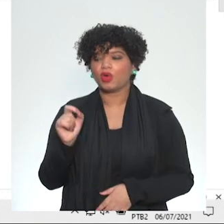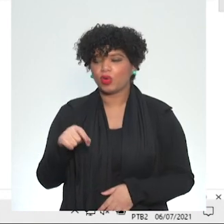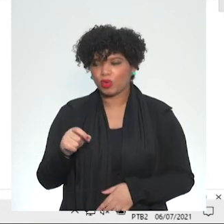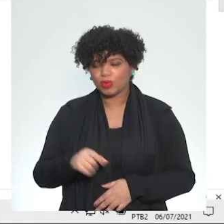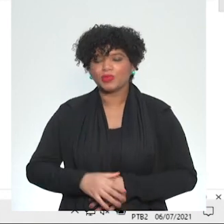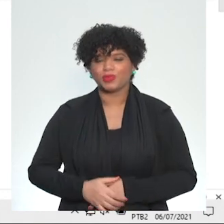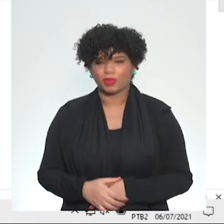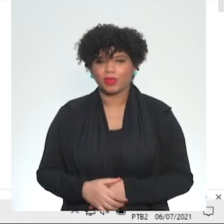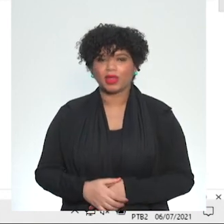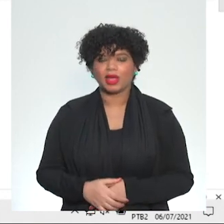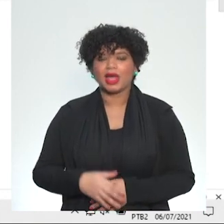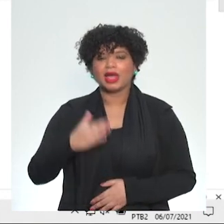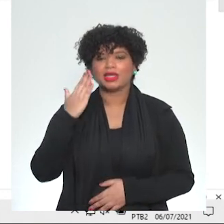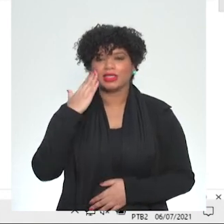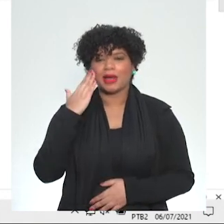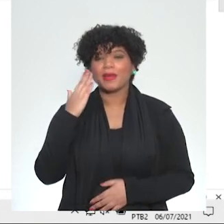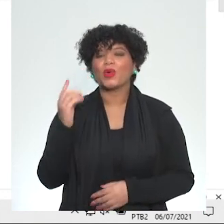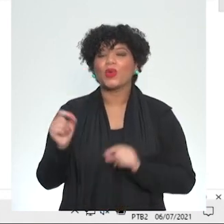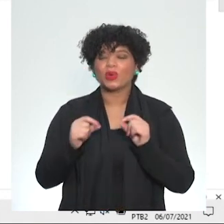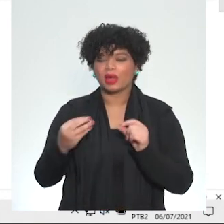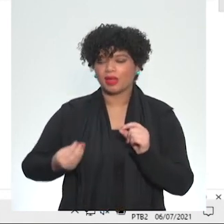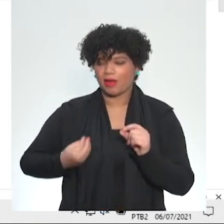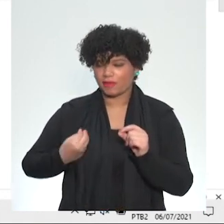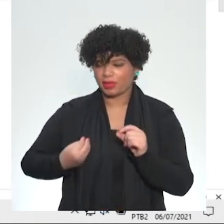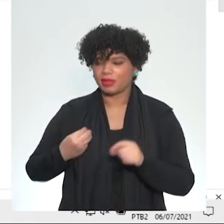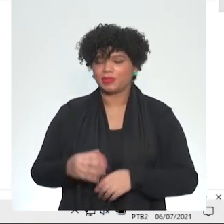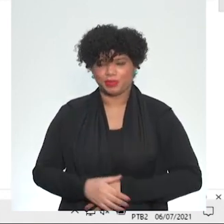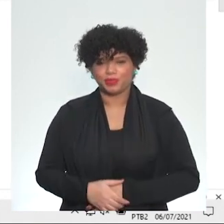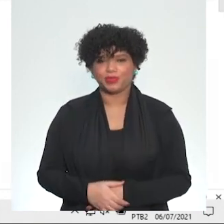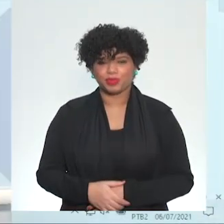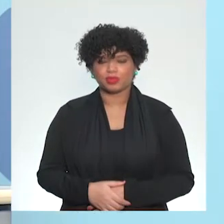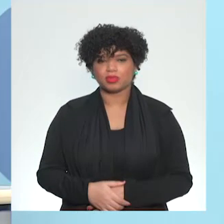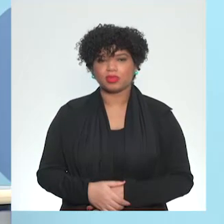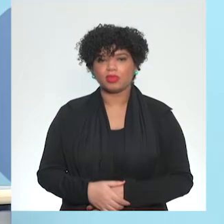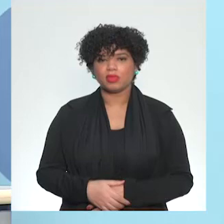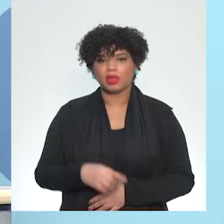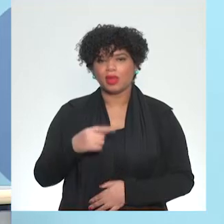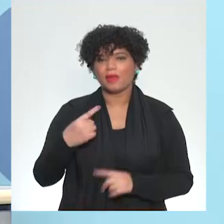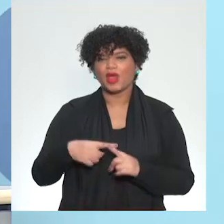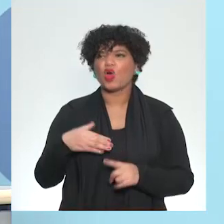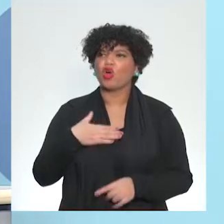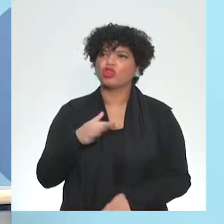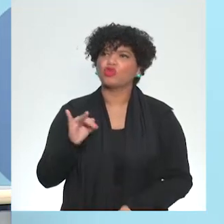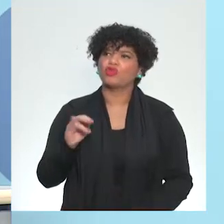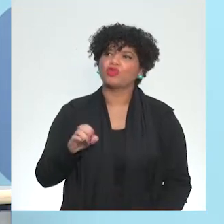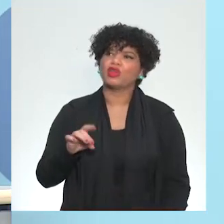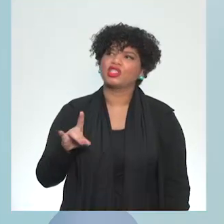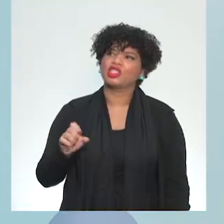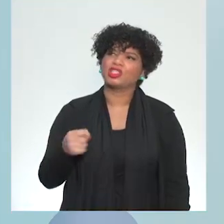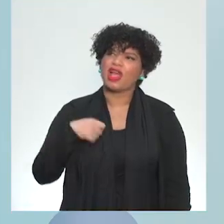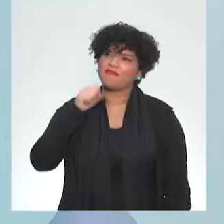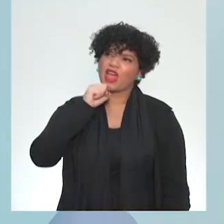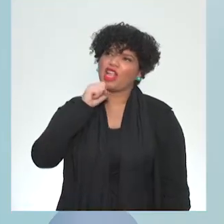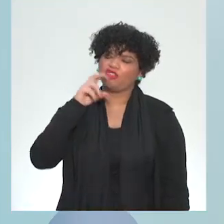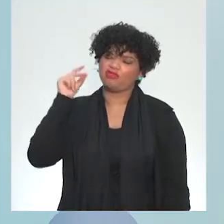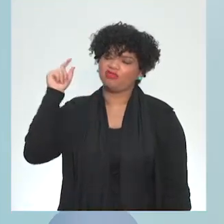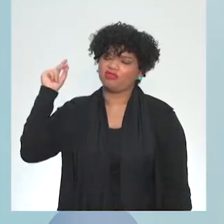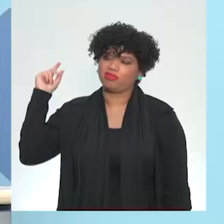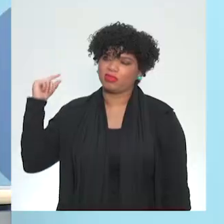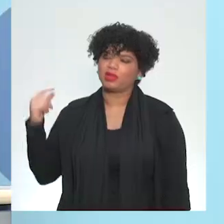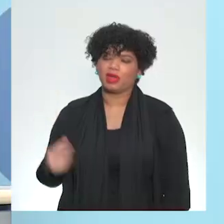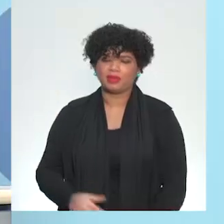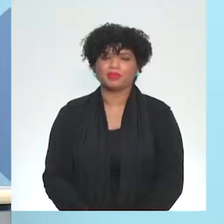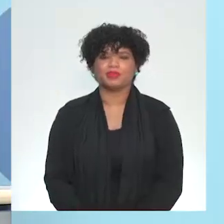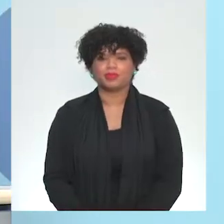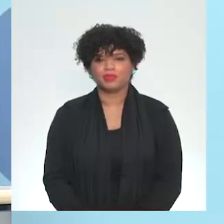querendo saber o que você é na vida. Eu quero saber se eu sou cringe ou eu sou chófen. Porque eu gosto de Friends, então eu sou cringe. É, eu concordo. Você